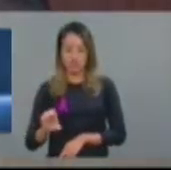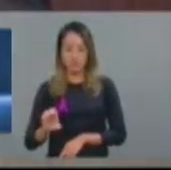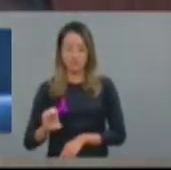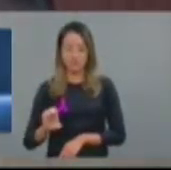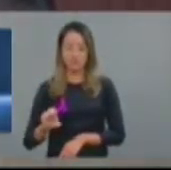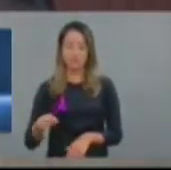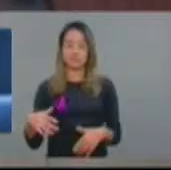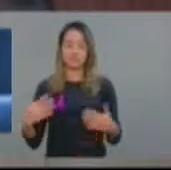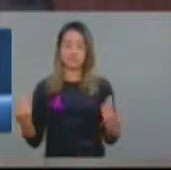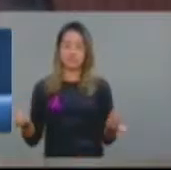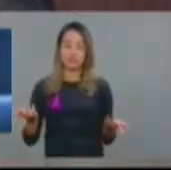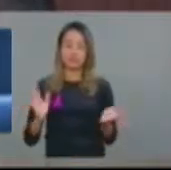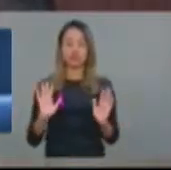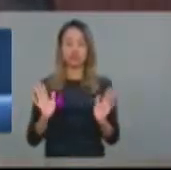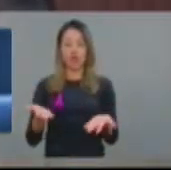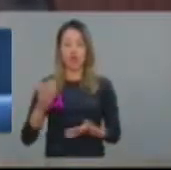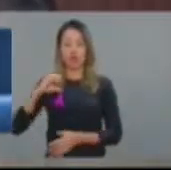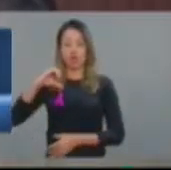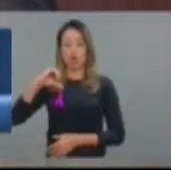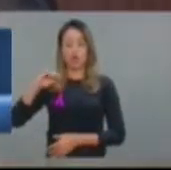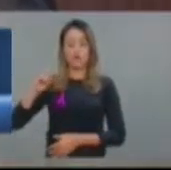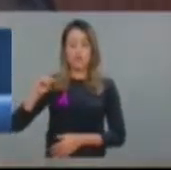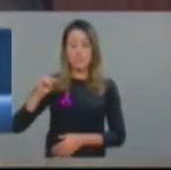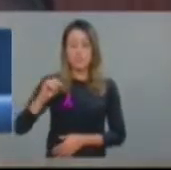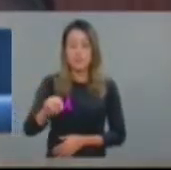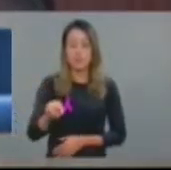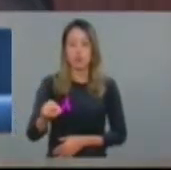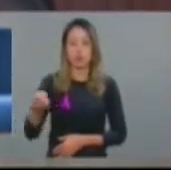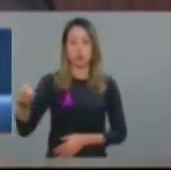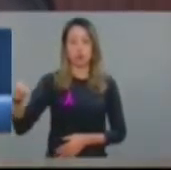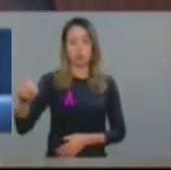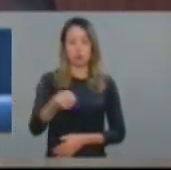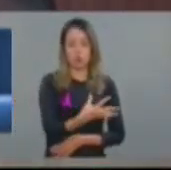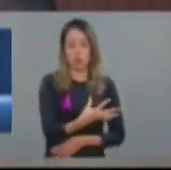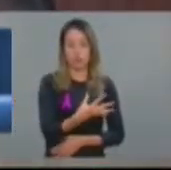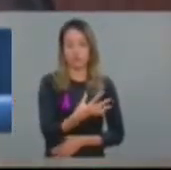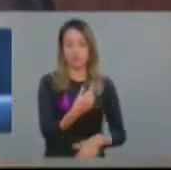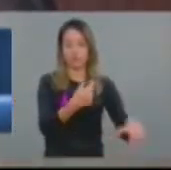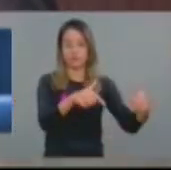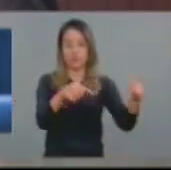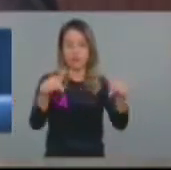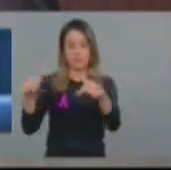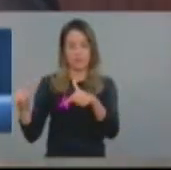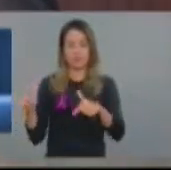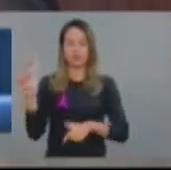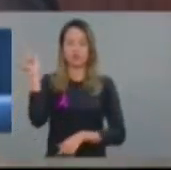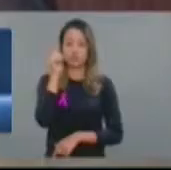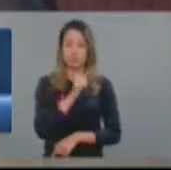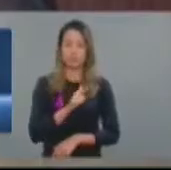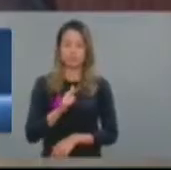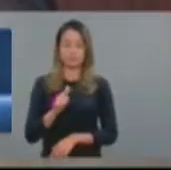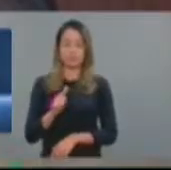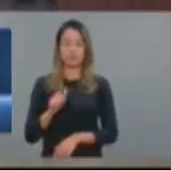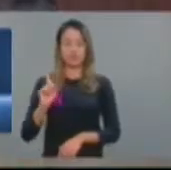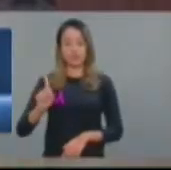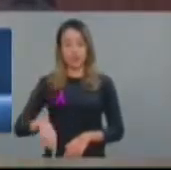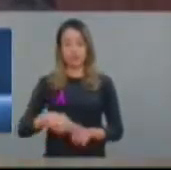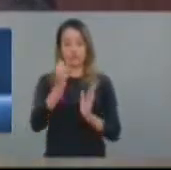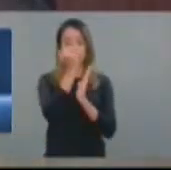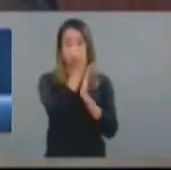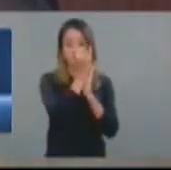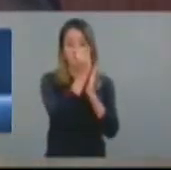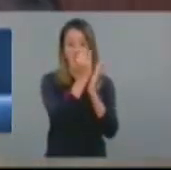Foram 9 mil novos postos nos últimos 12 meses, de acordo com o Cadastro Nacional de